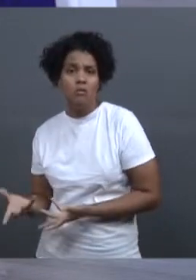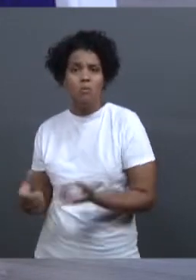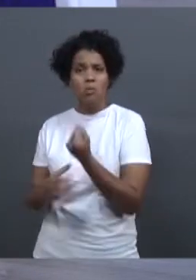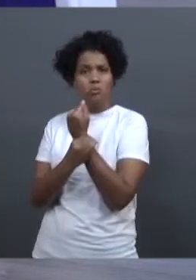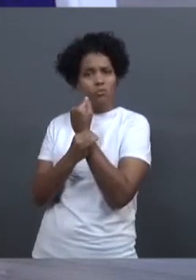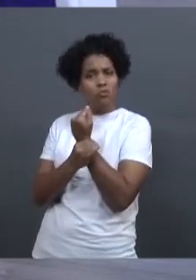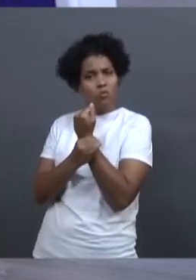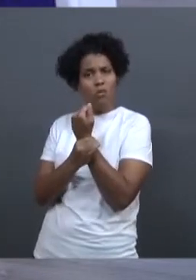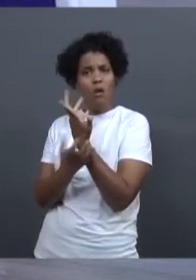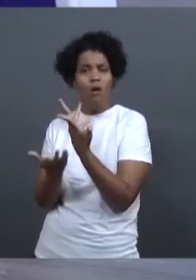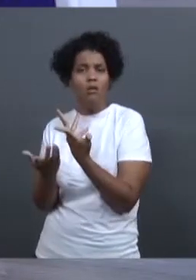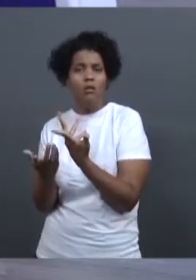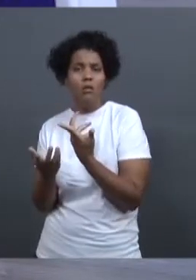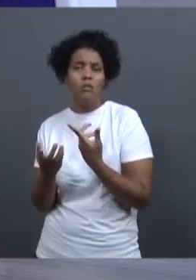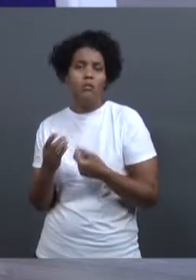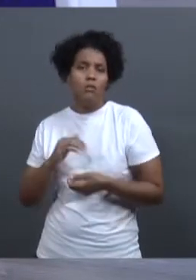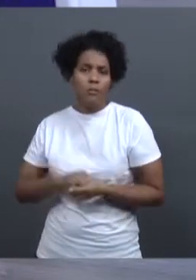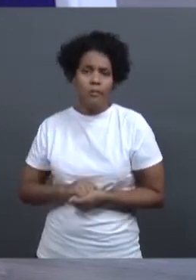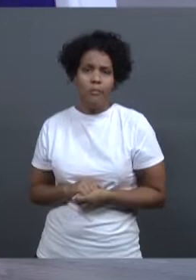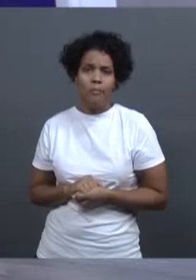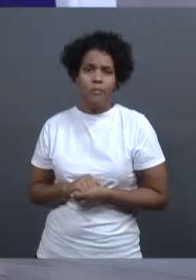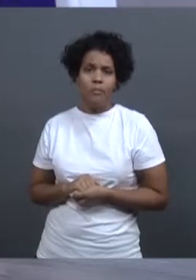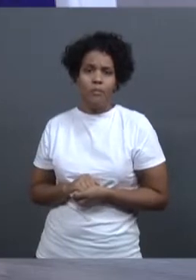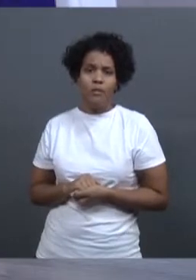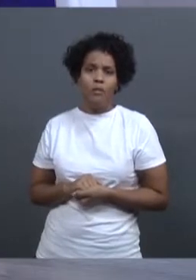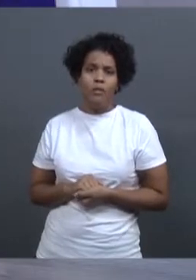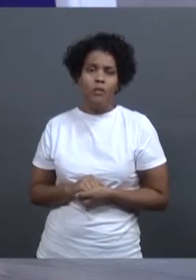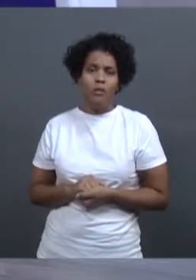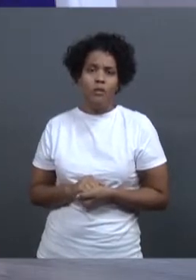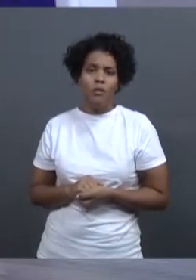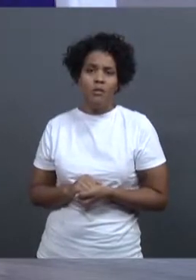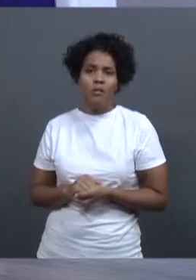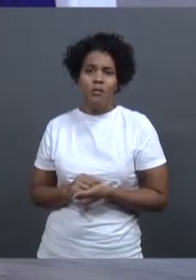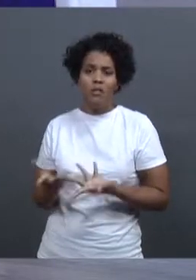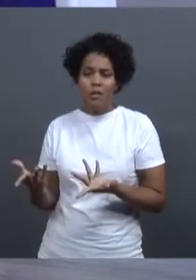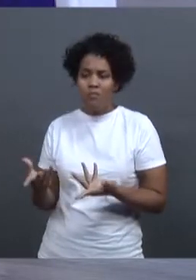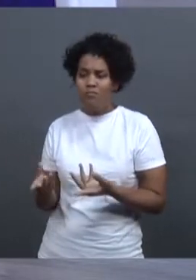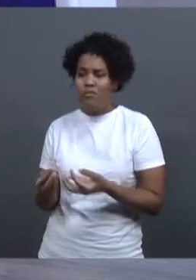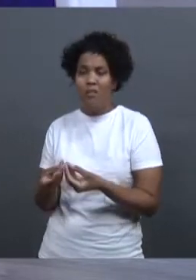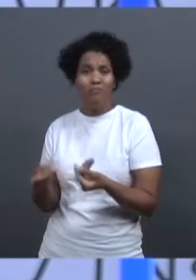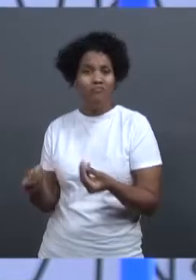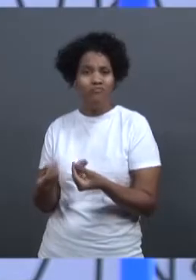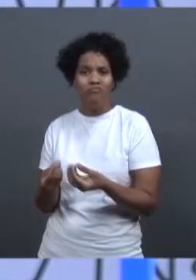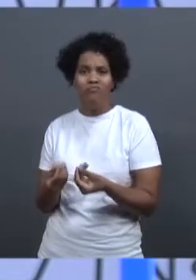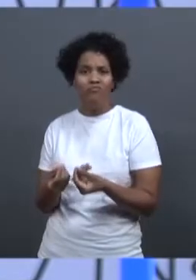mesmo sendo uma atividade que está na mão de multinacionais?